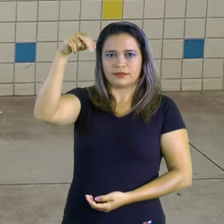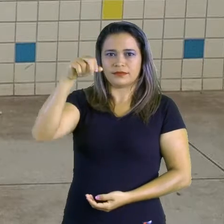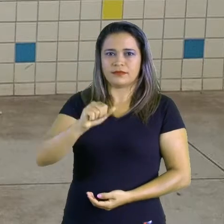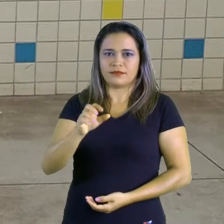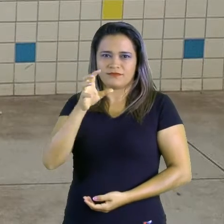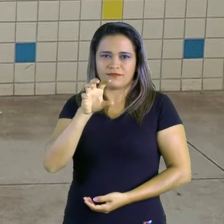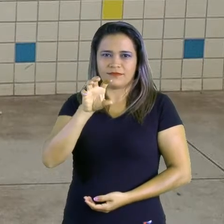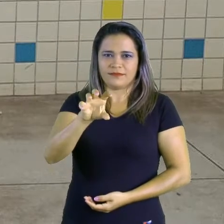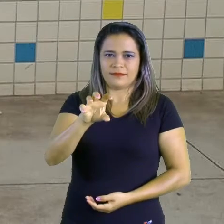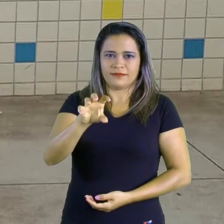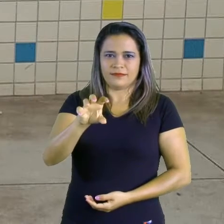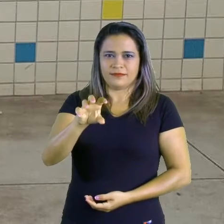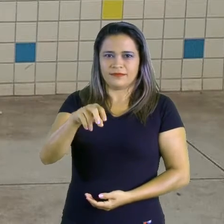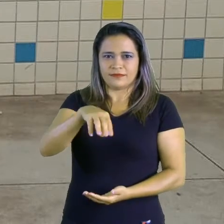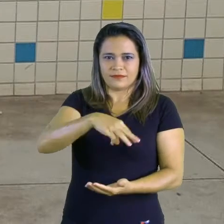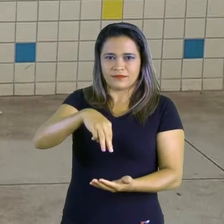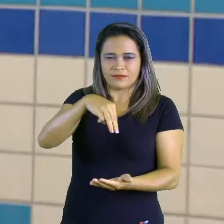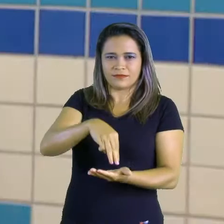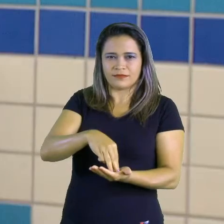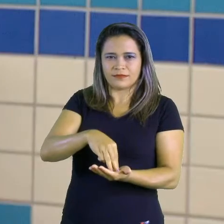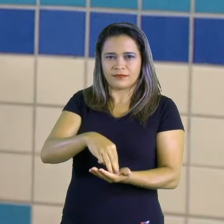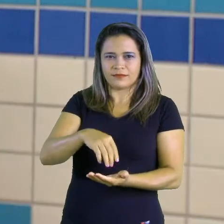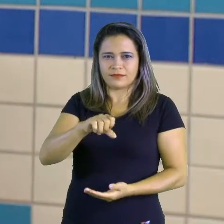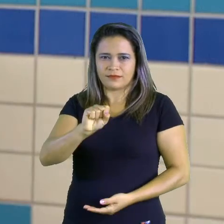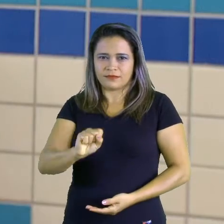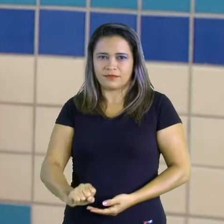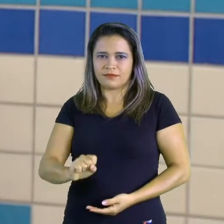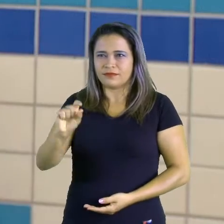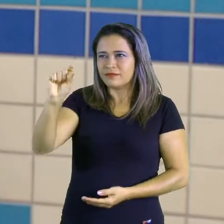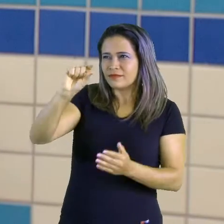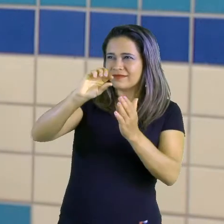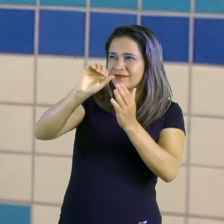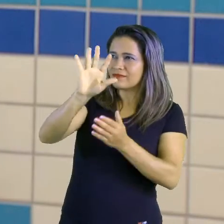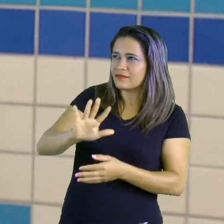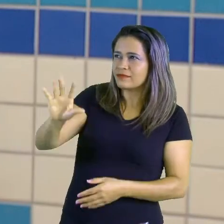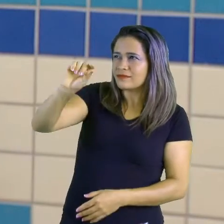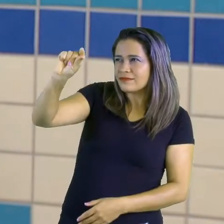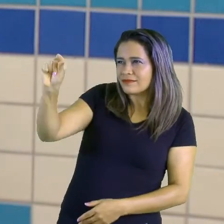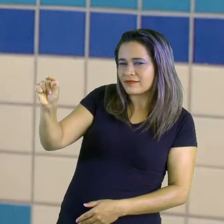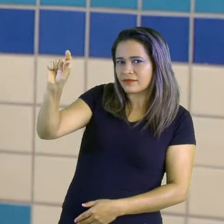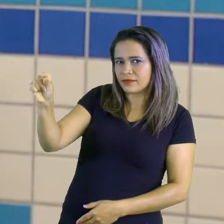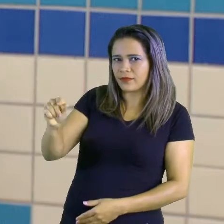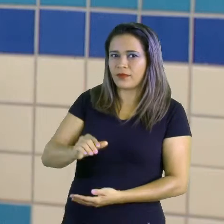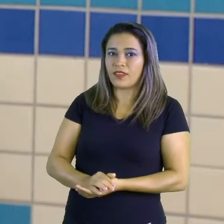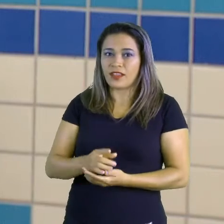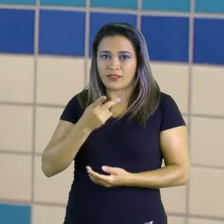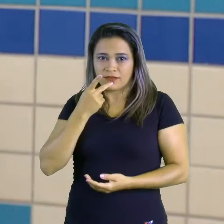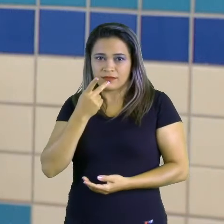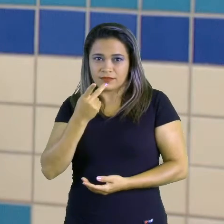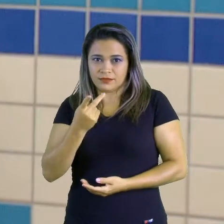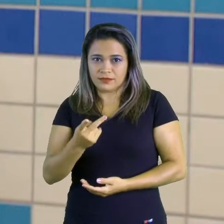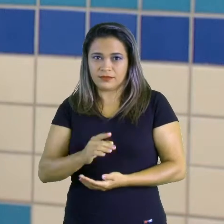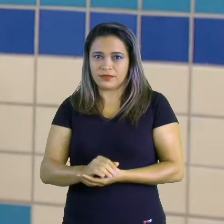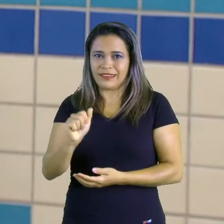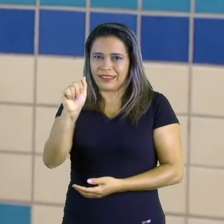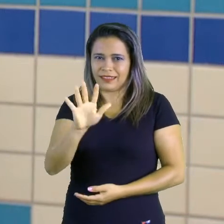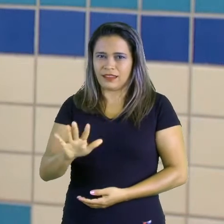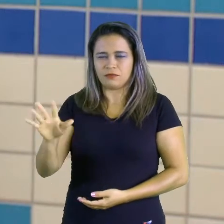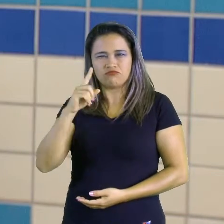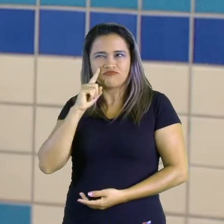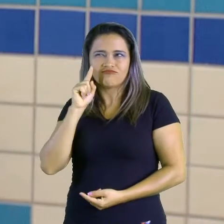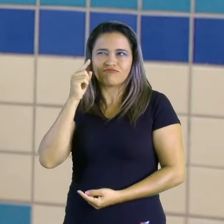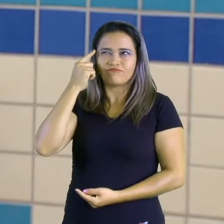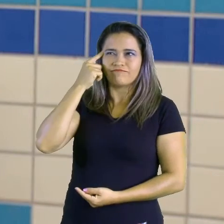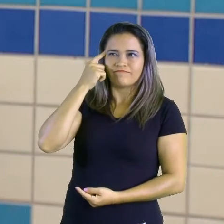Médio, Ásia Austral e Extremo Oriente. Quando nós falamos sobre a Ásia, o continente asiático, nós temos que nos atentar que estamos